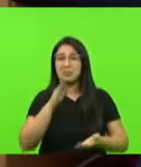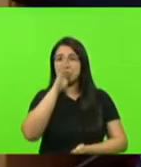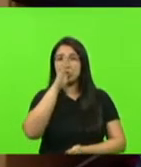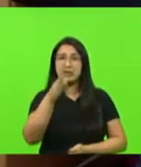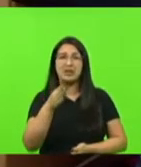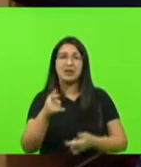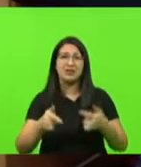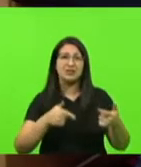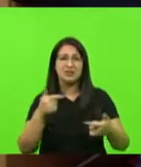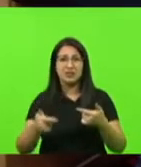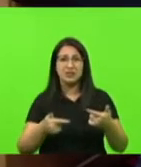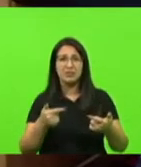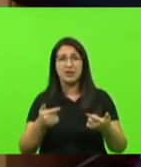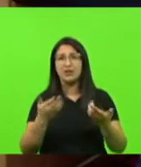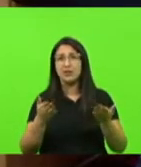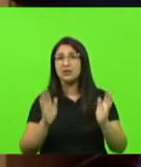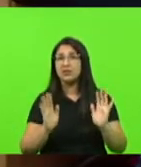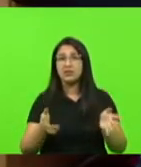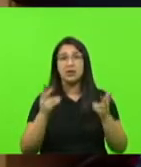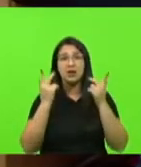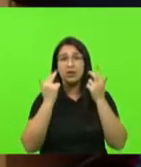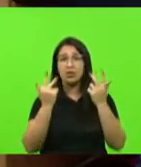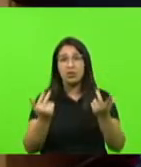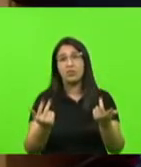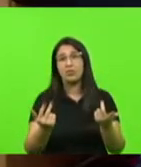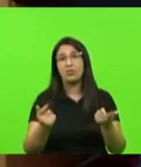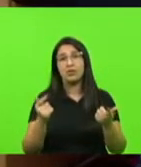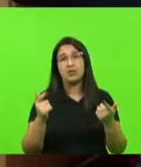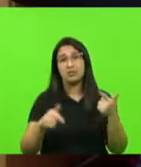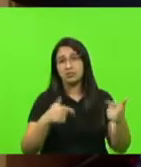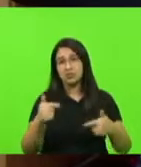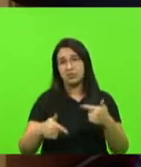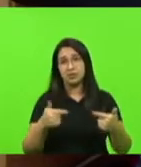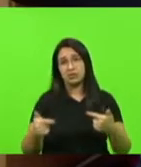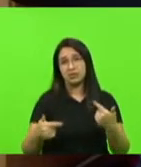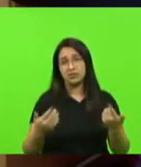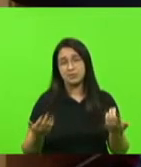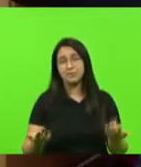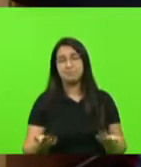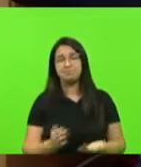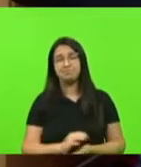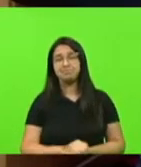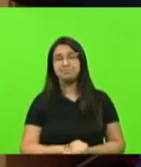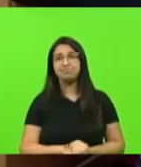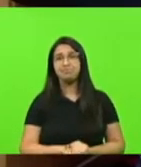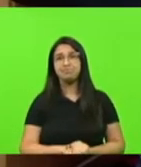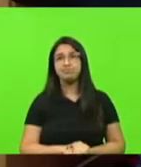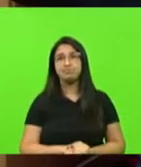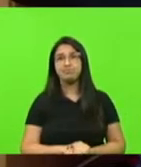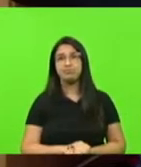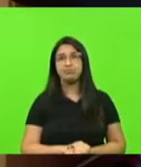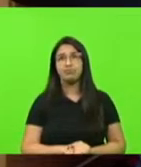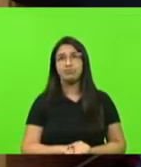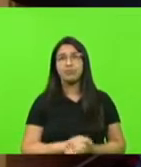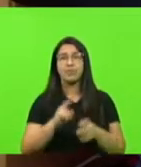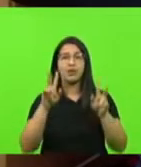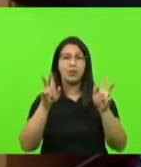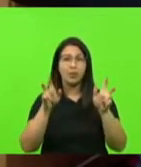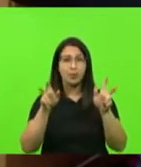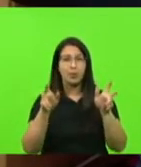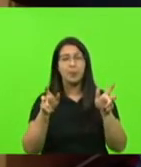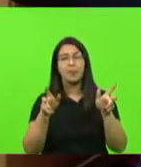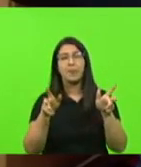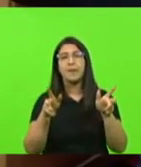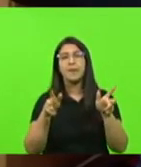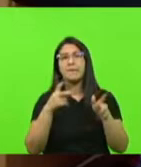e atividades que já estão, naturalmente, a todo vapor, trabalhando, senhor presidente. É só para resgatar essa questão e para que não fique a imagem